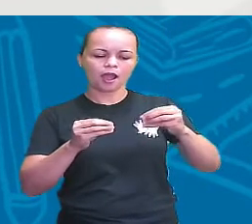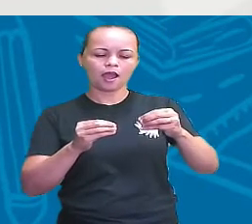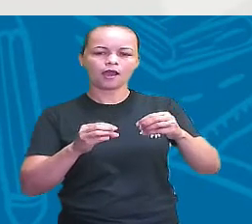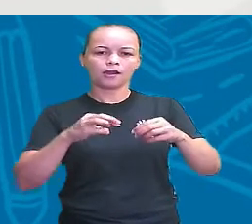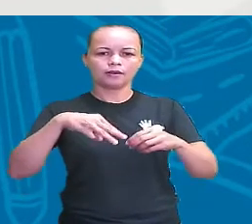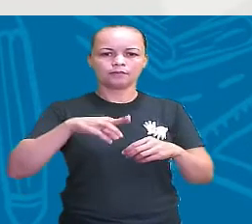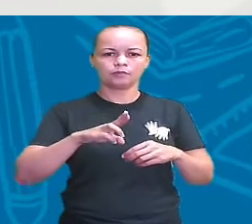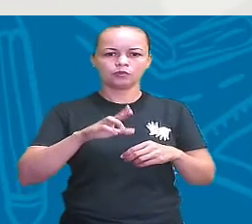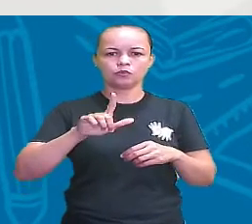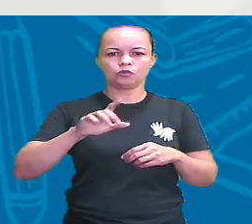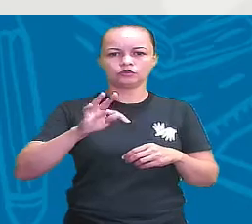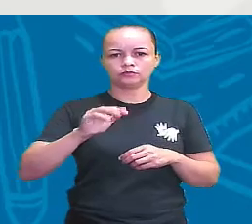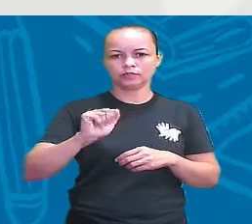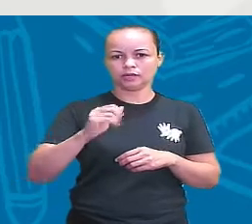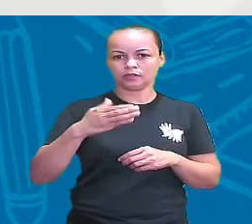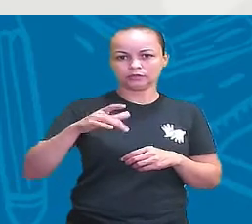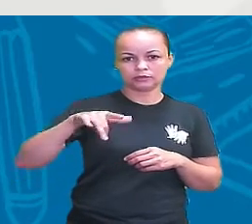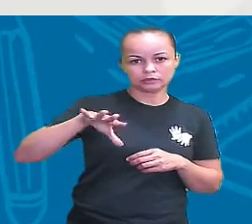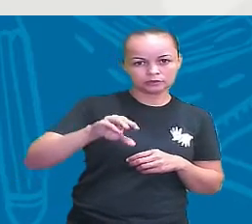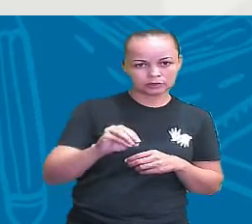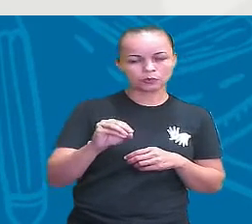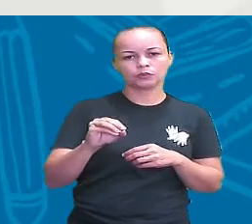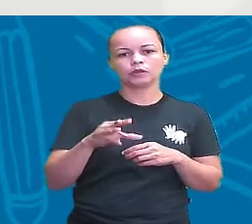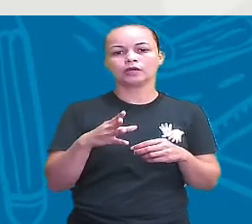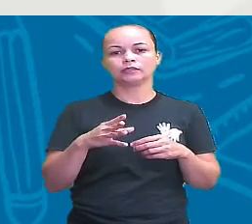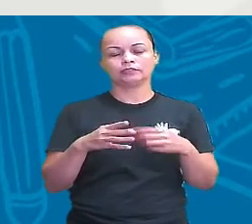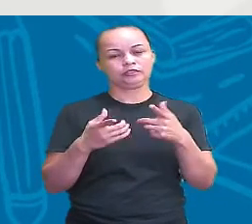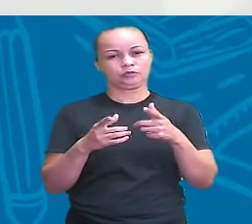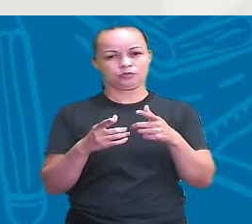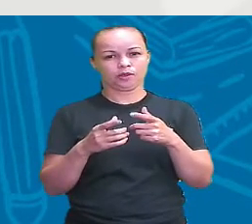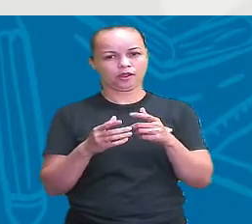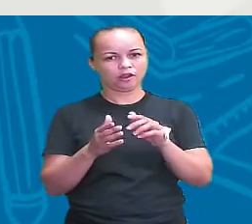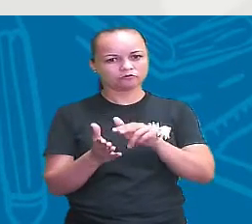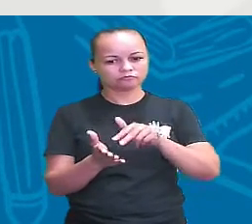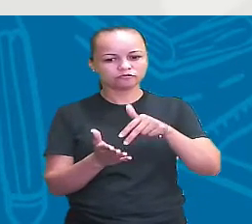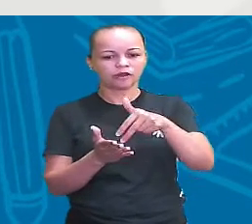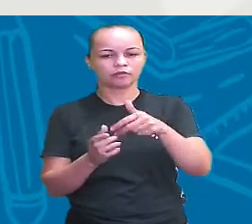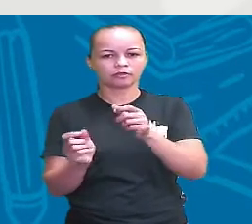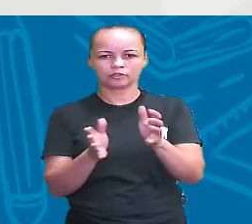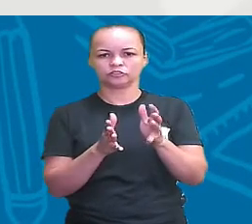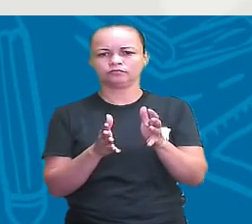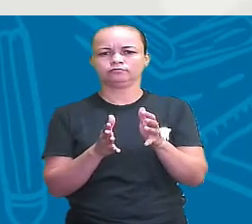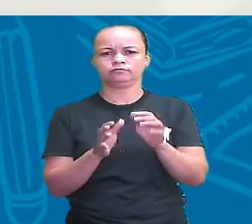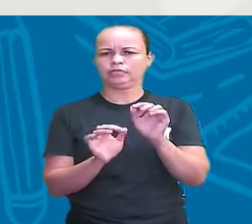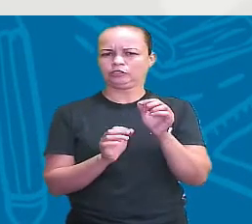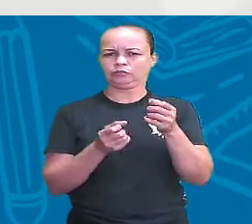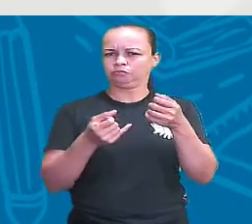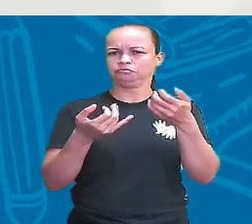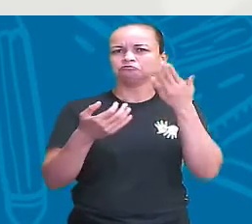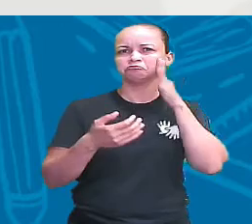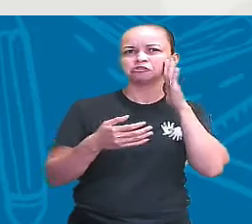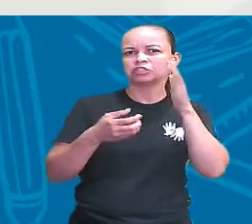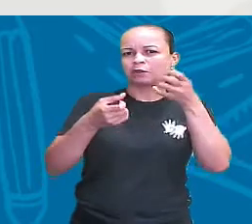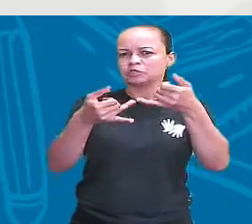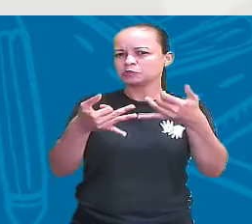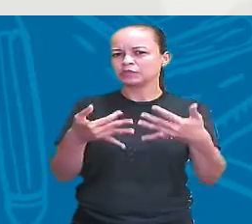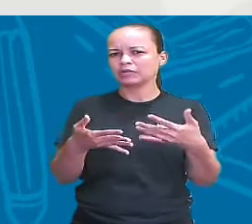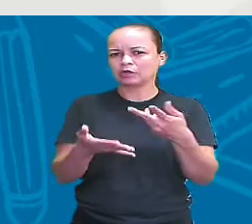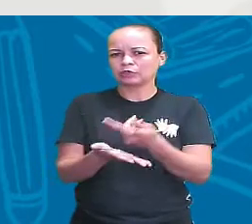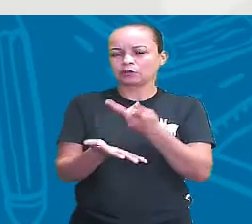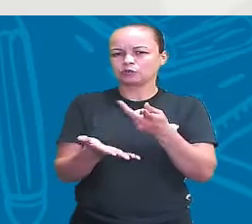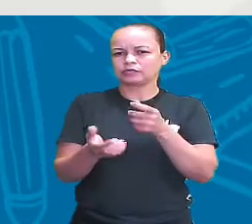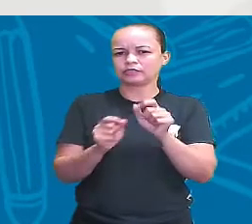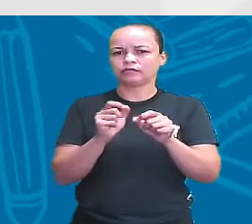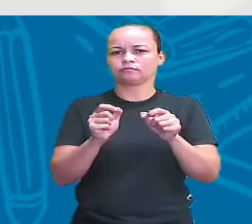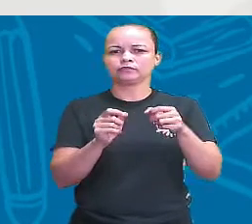mutagênico, que muitas vezes a mutação não é vantagem, tá, gente? Porque tem gente que adora botar na equação, não sabe explicar o que está acontecendo naquele